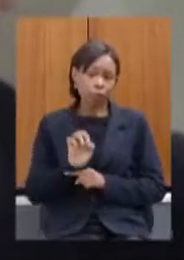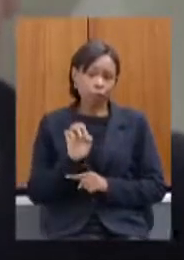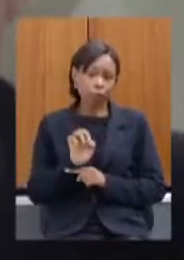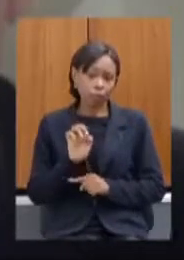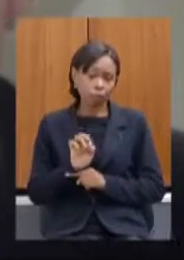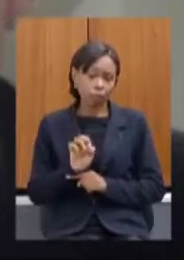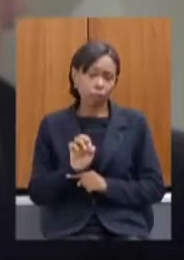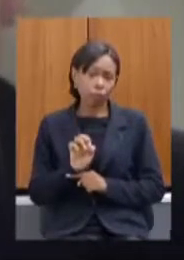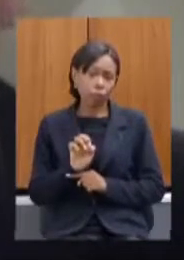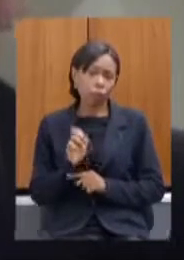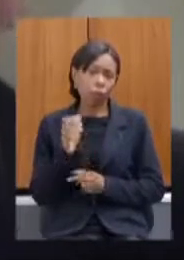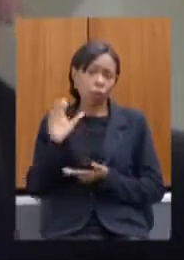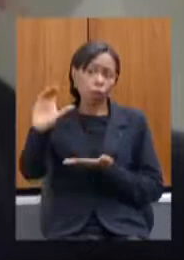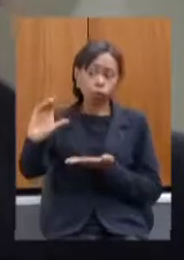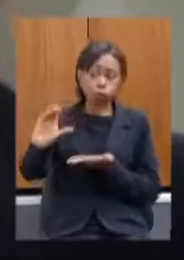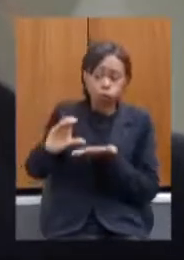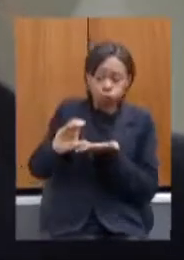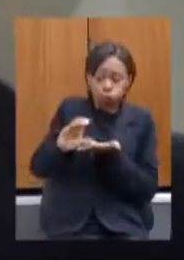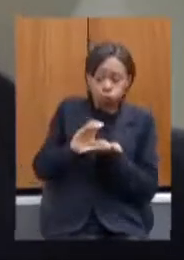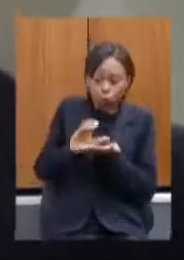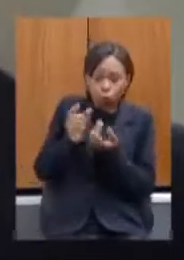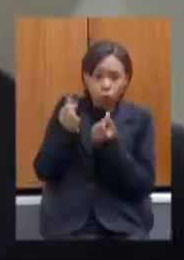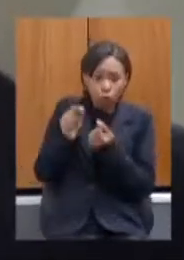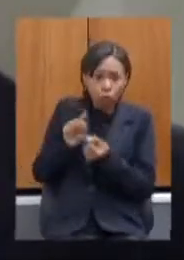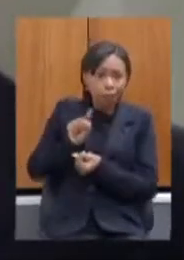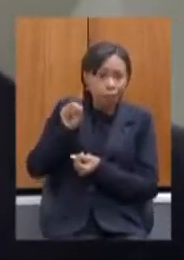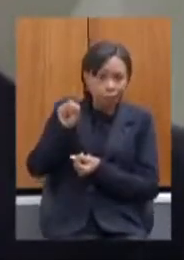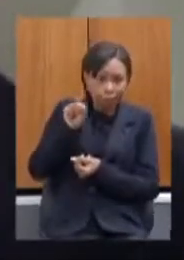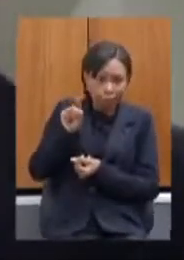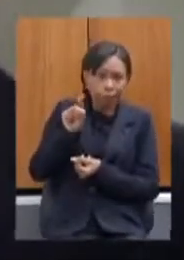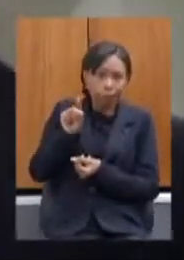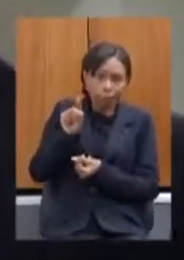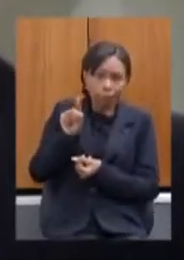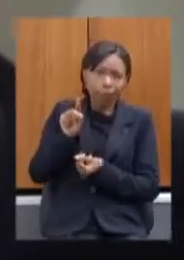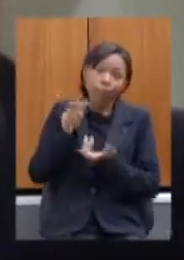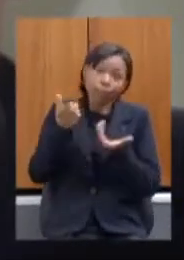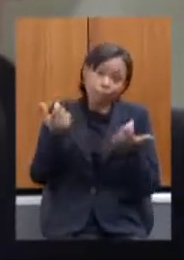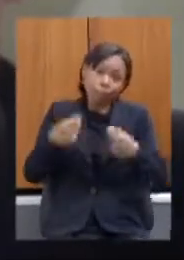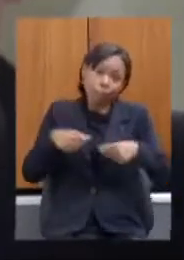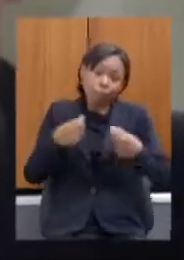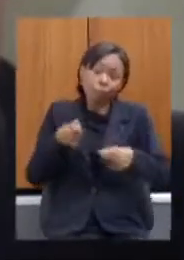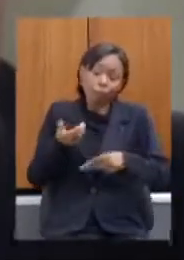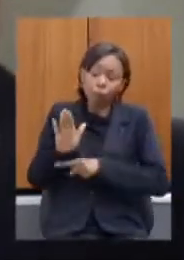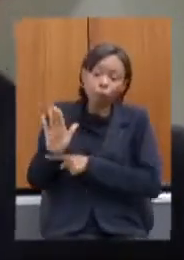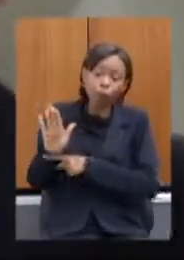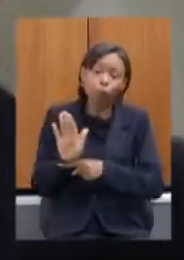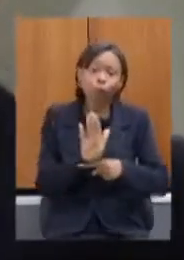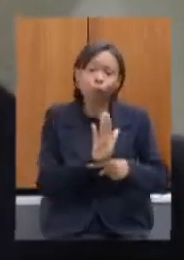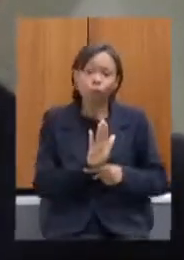daquele dinheiro que está lá e que em tese deveria ser usado para benefício da população